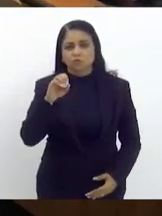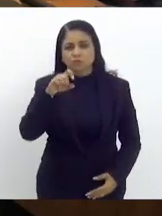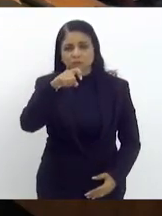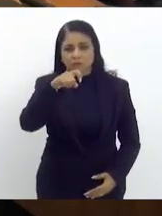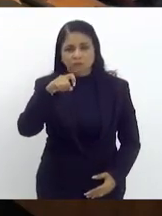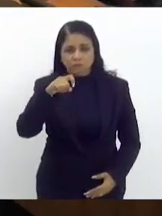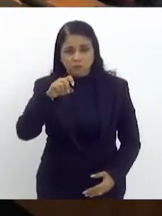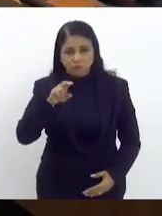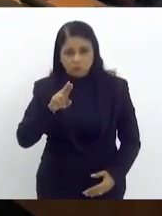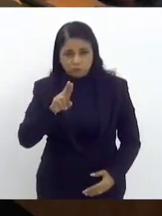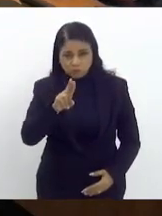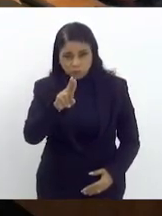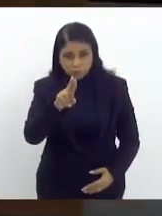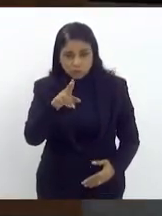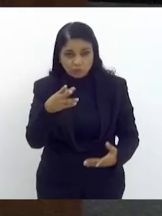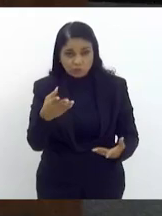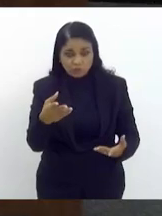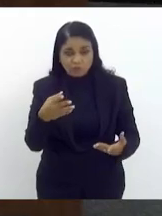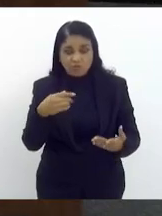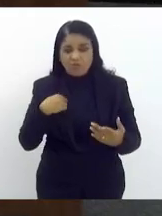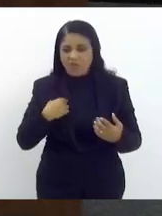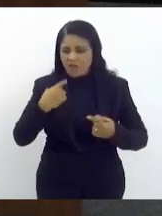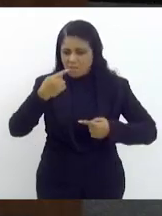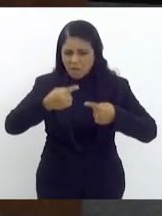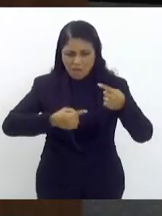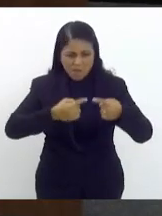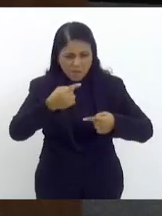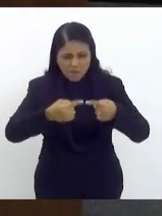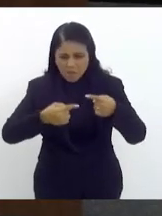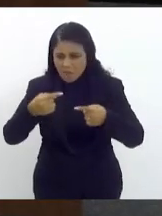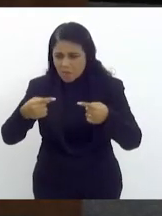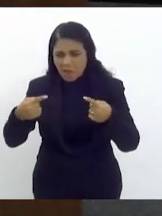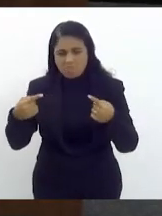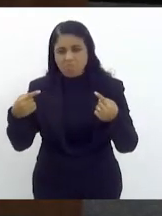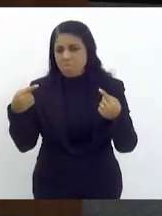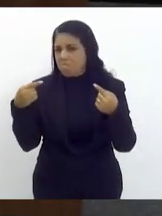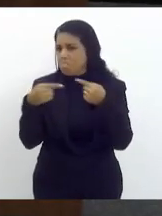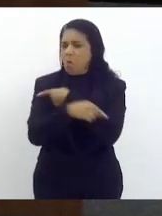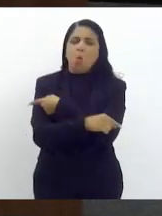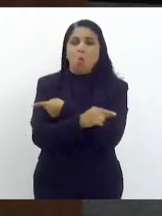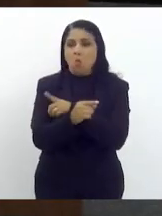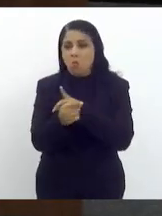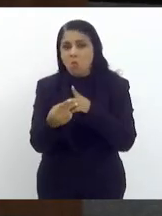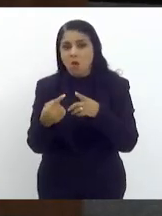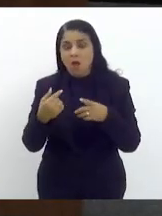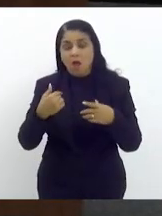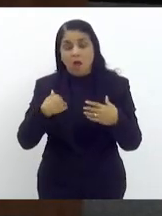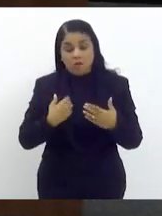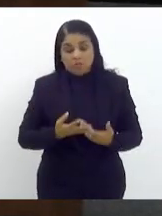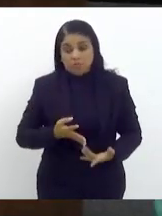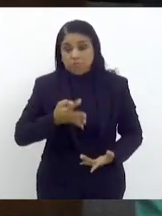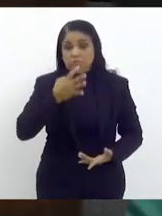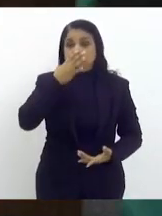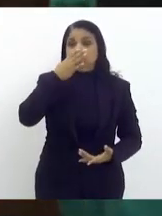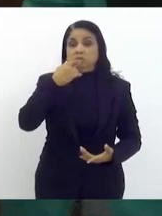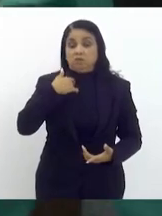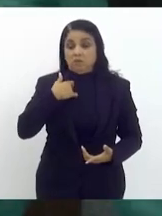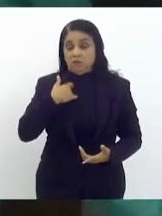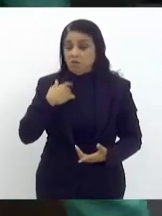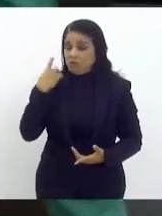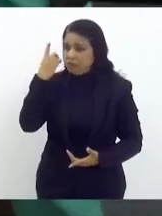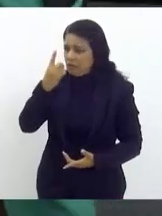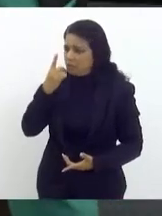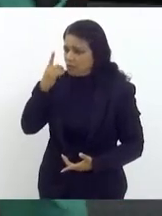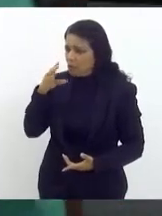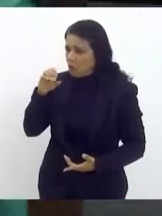perplexo com esse desentendimento que eu cheguei para o nosso deputado Ottoni de